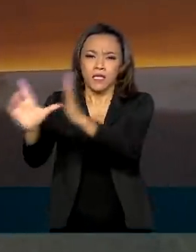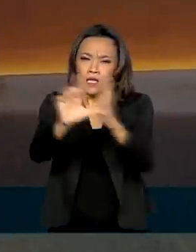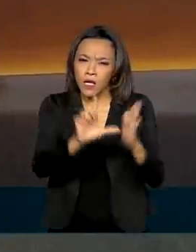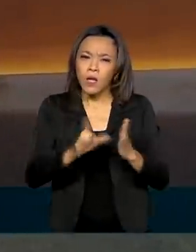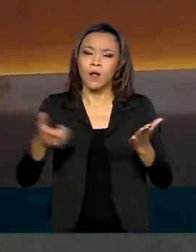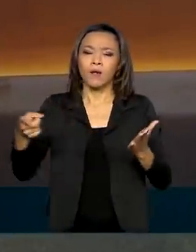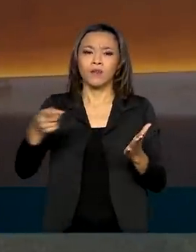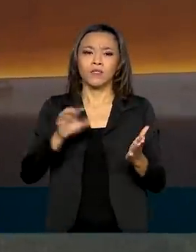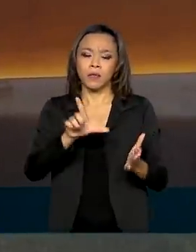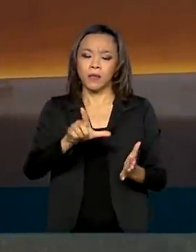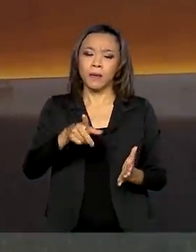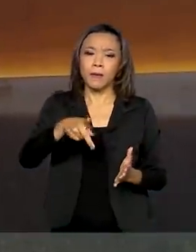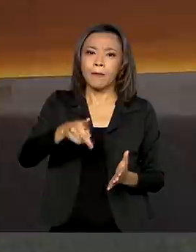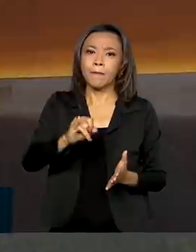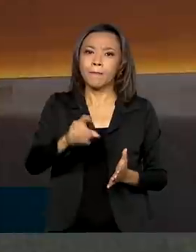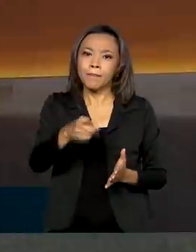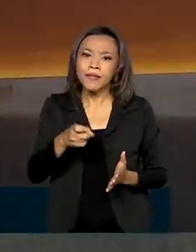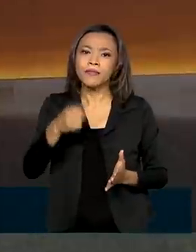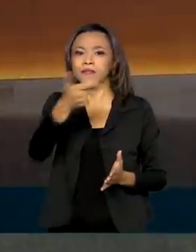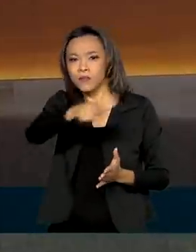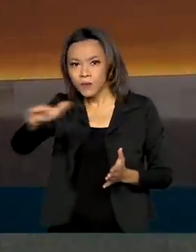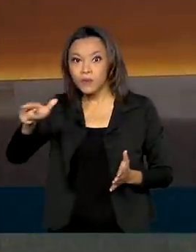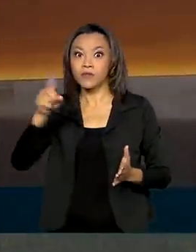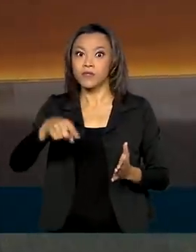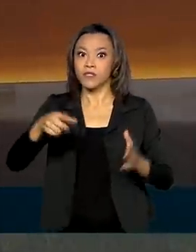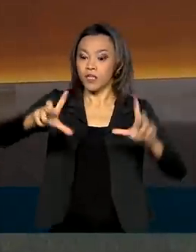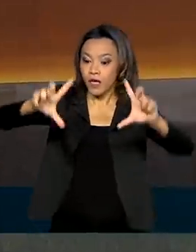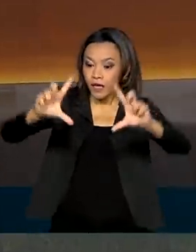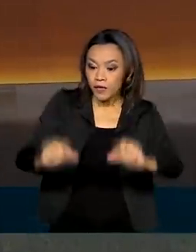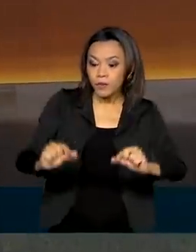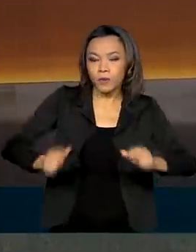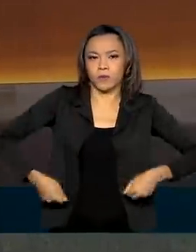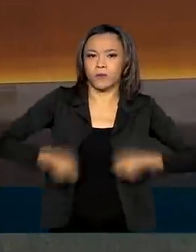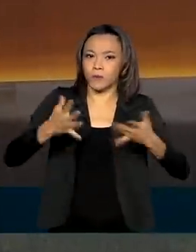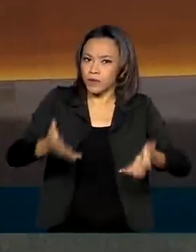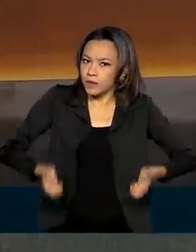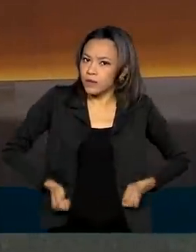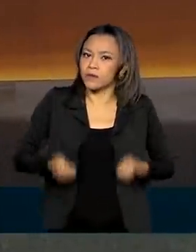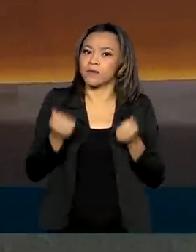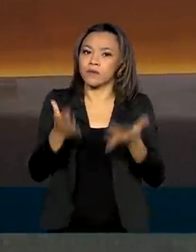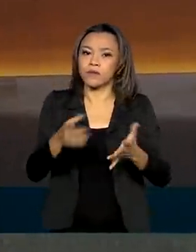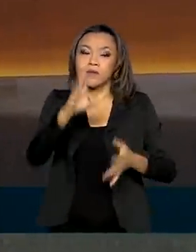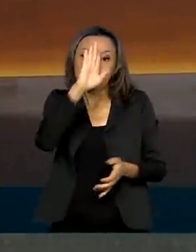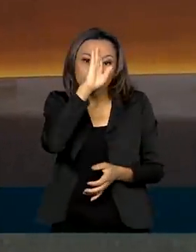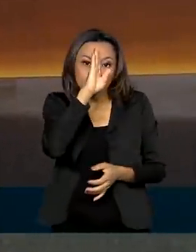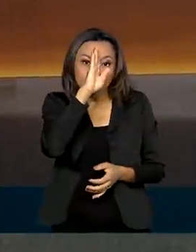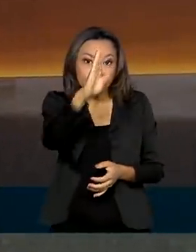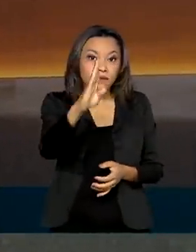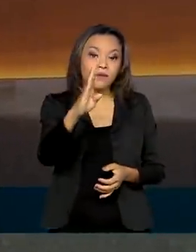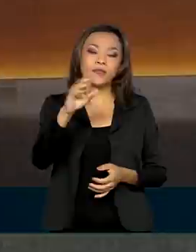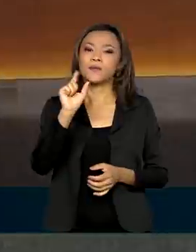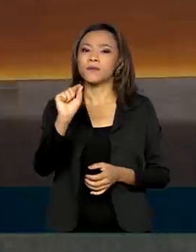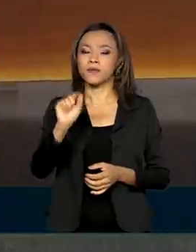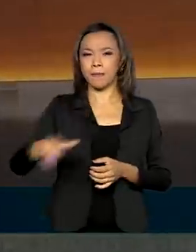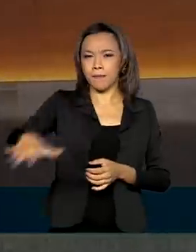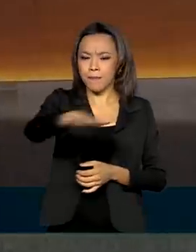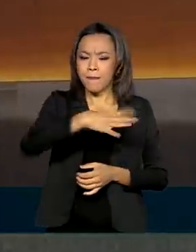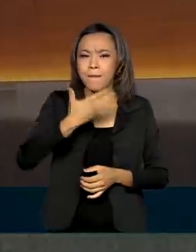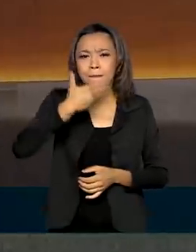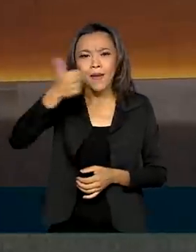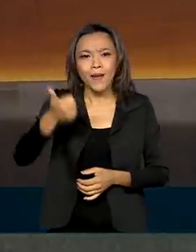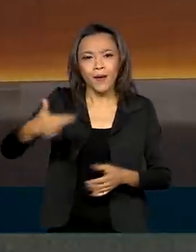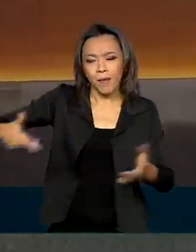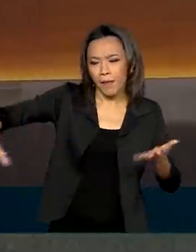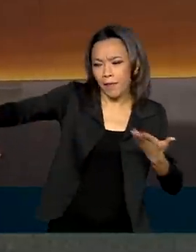contribuir para a redução de custos, para a melhoria do working capital e, principalmente, para a melhora da experiência do